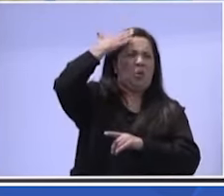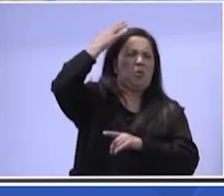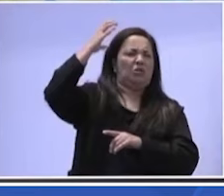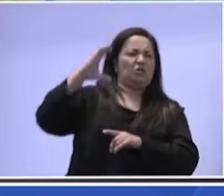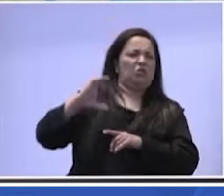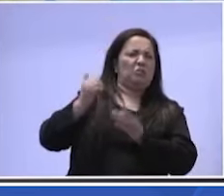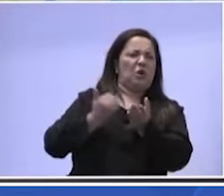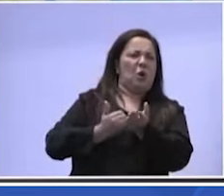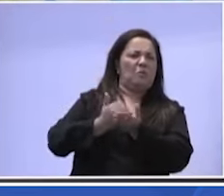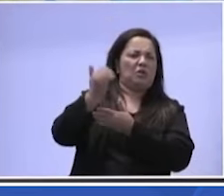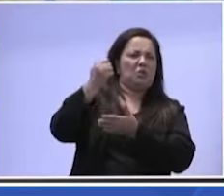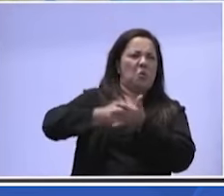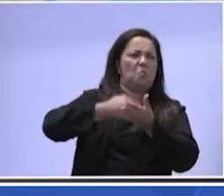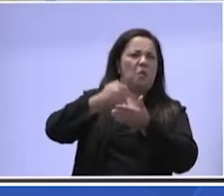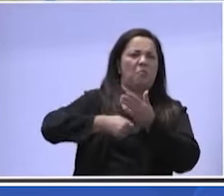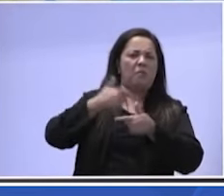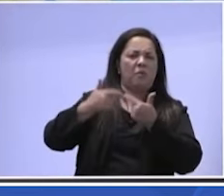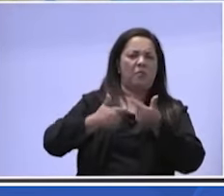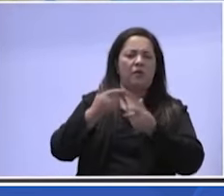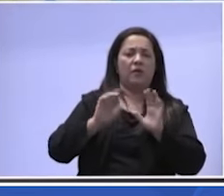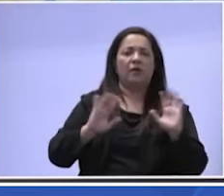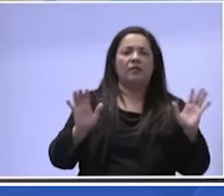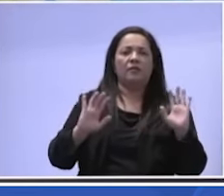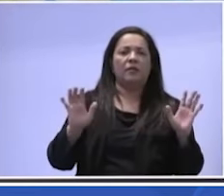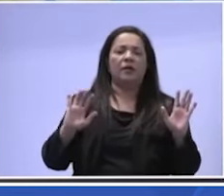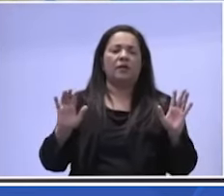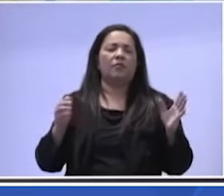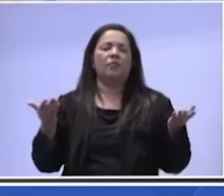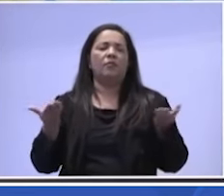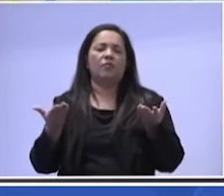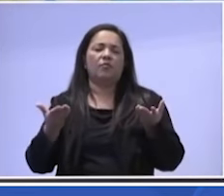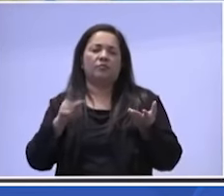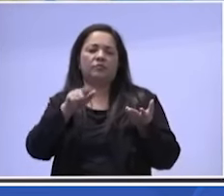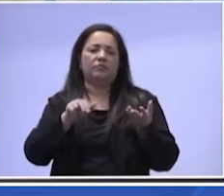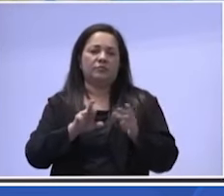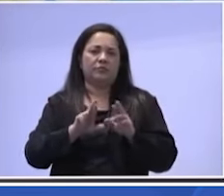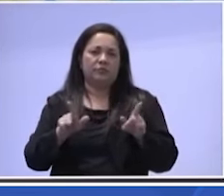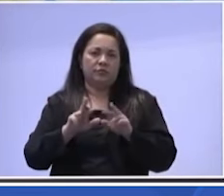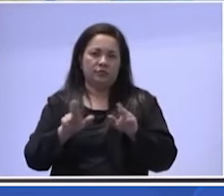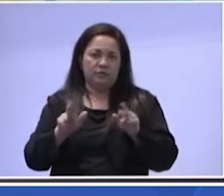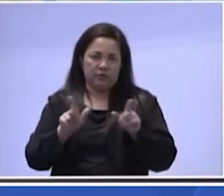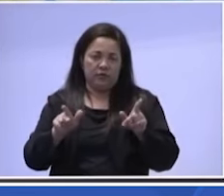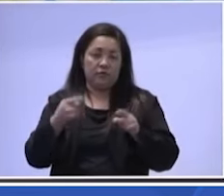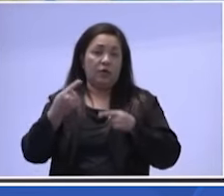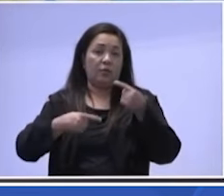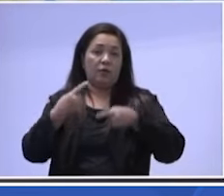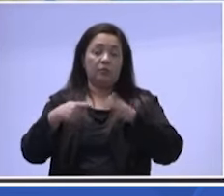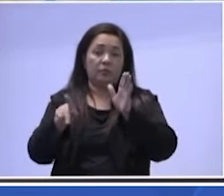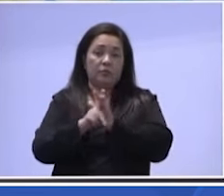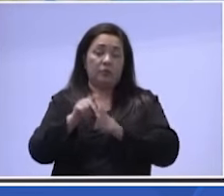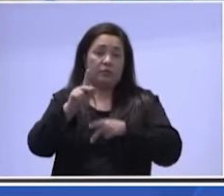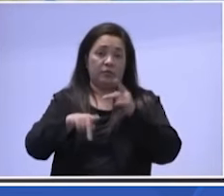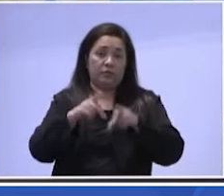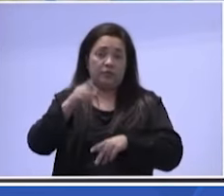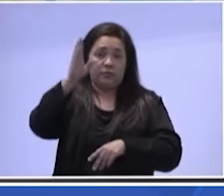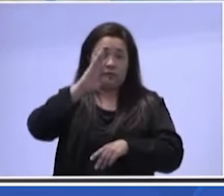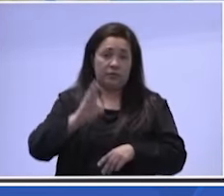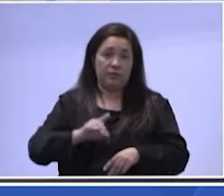um outro Brasil que nós trilhamos e que foi extremamente importante.